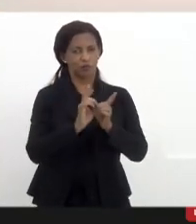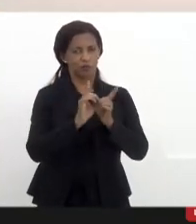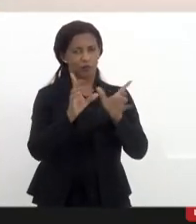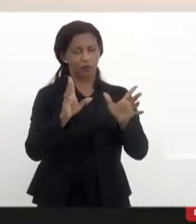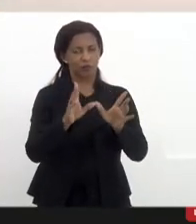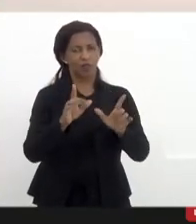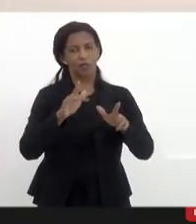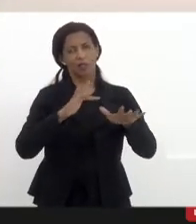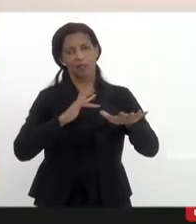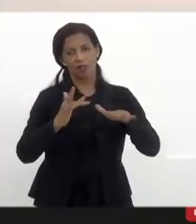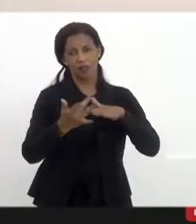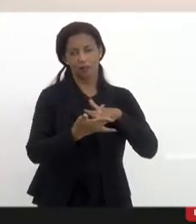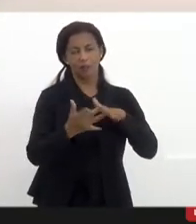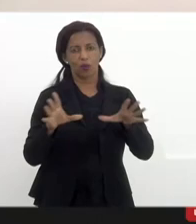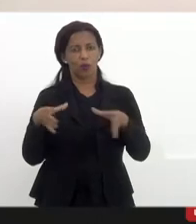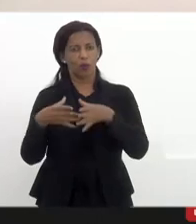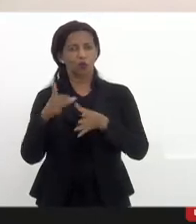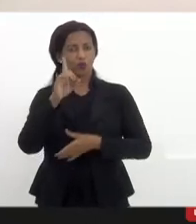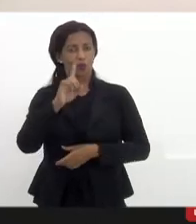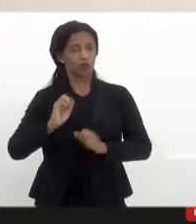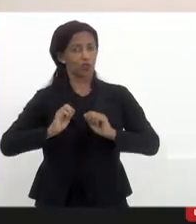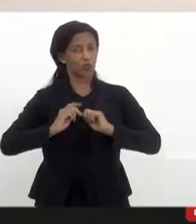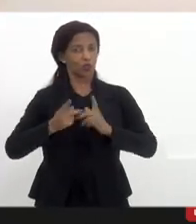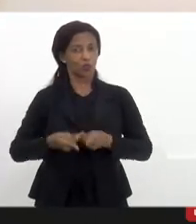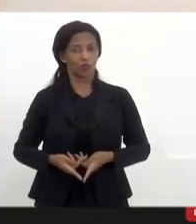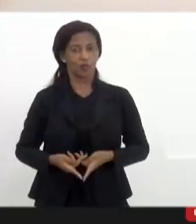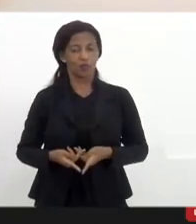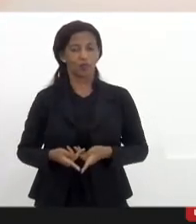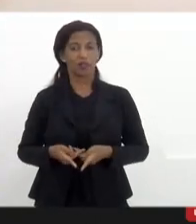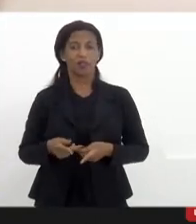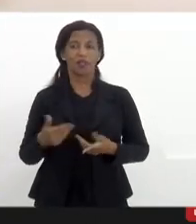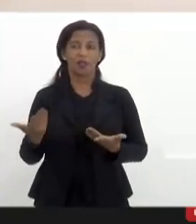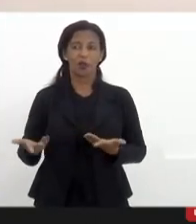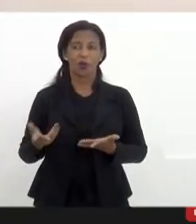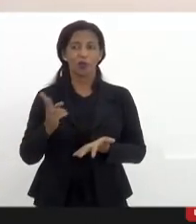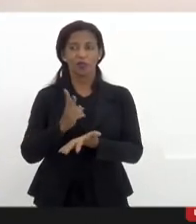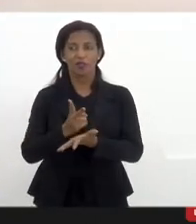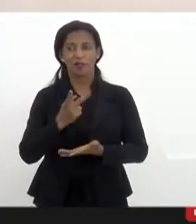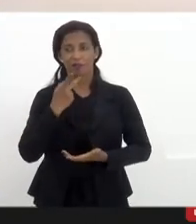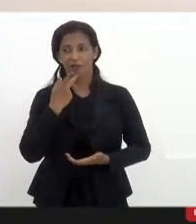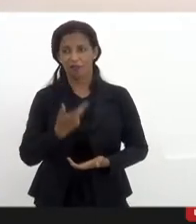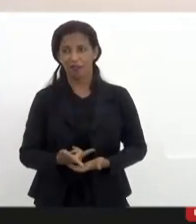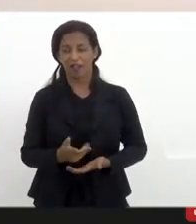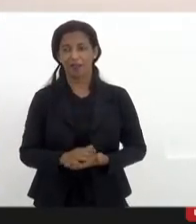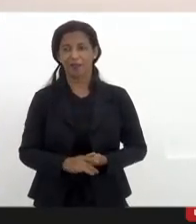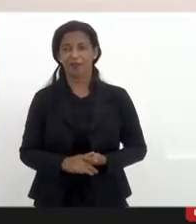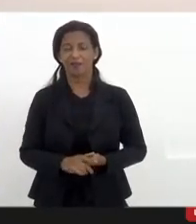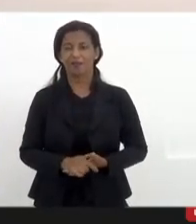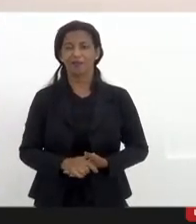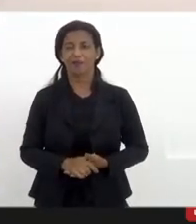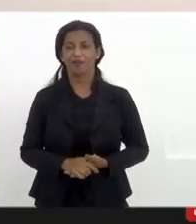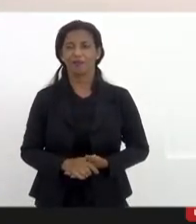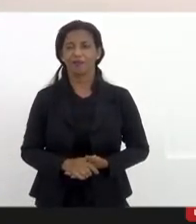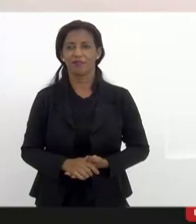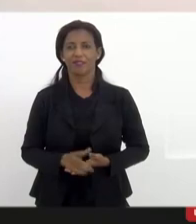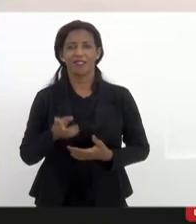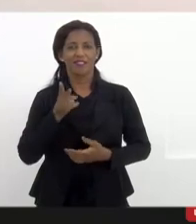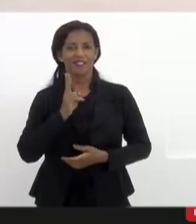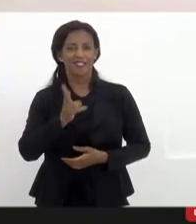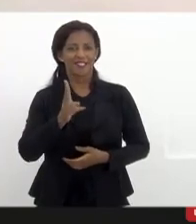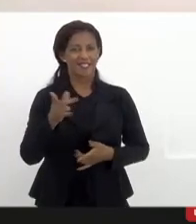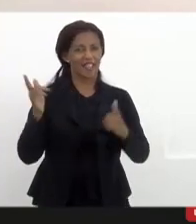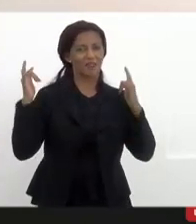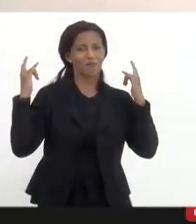da mídia e a Comissão de Direitos Humanos e como tradicionalmente encerro meus espaços, segue o baile,